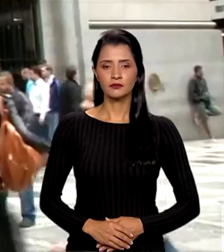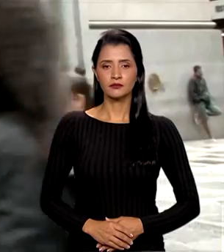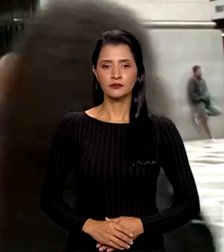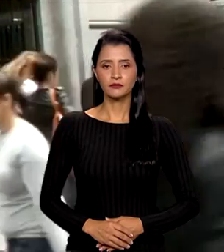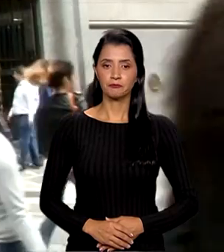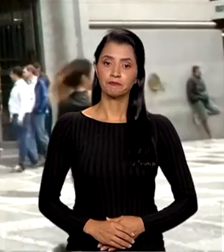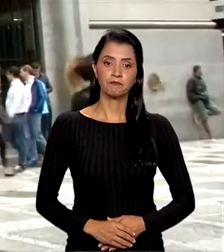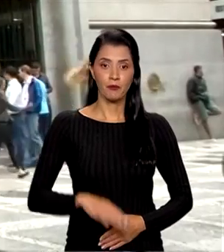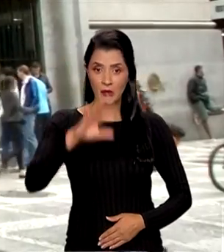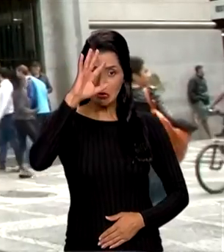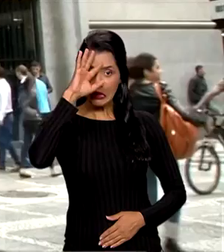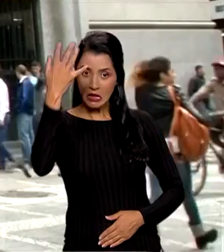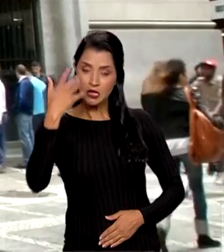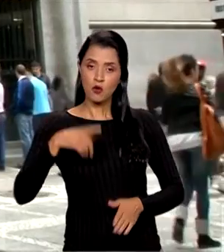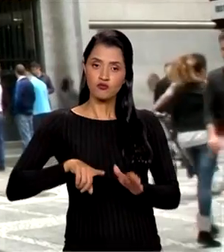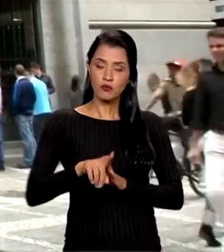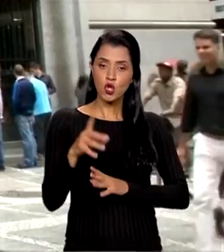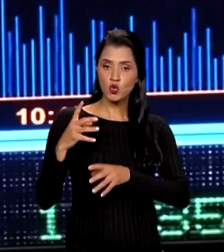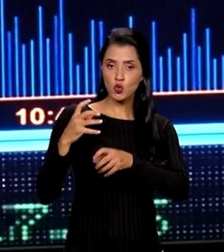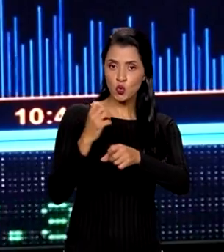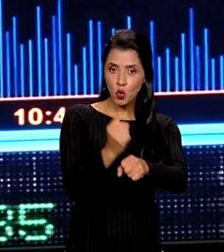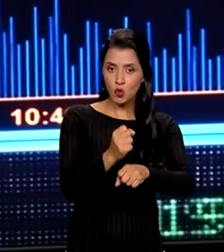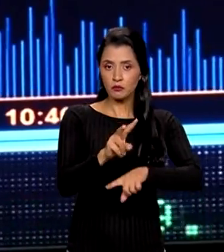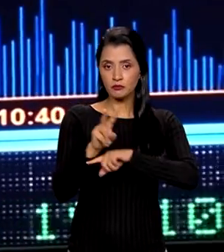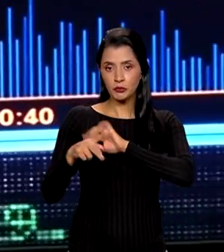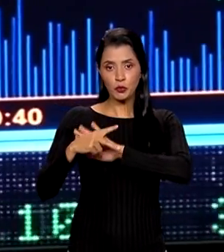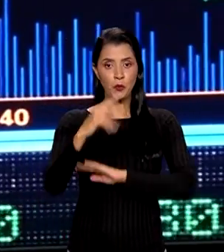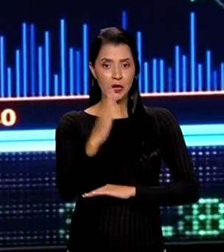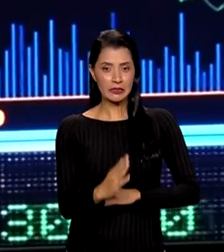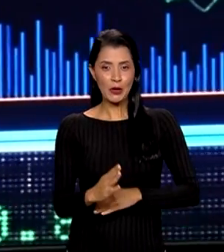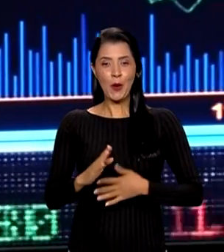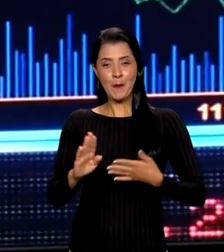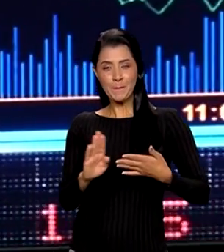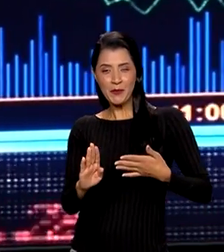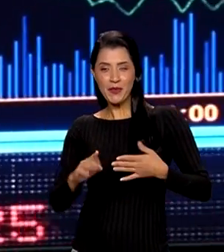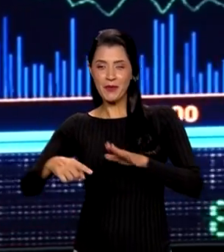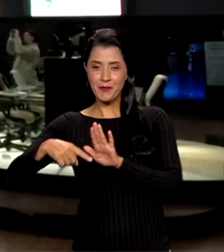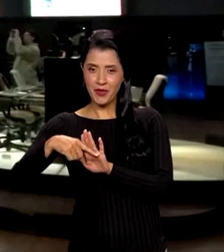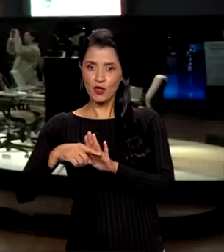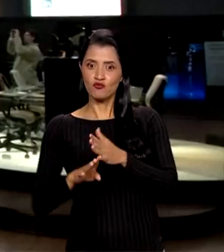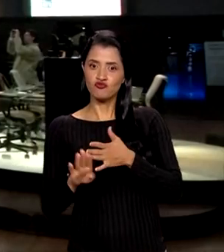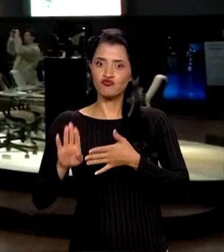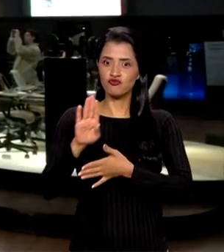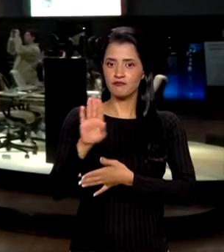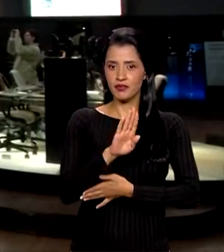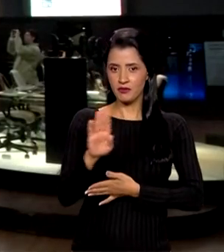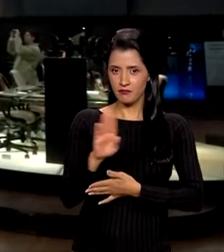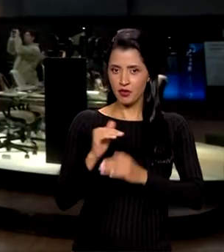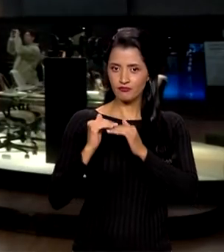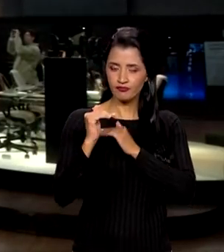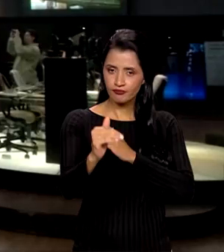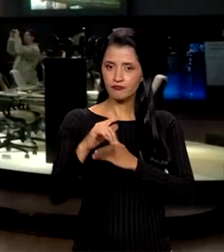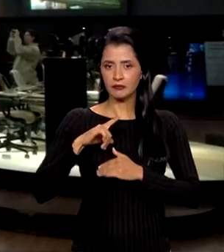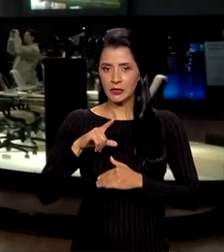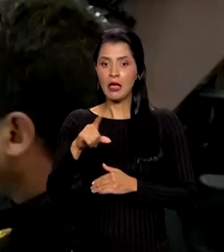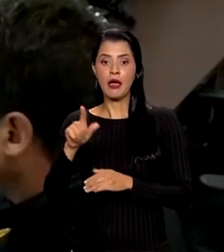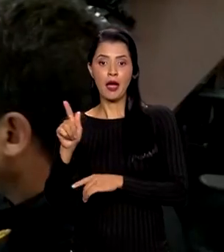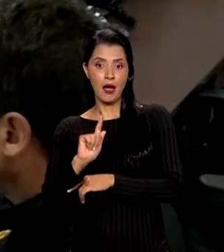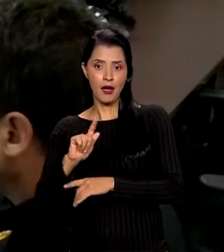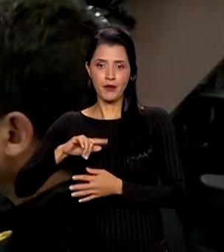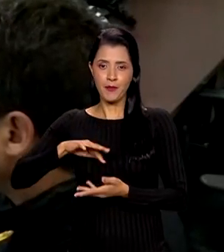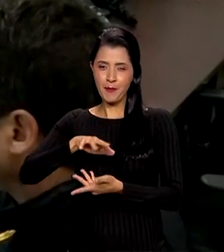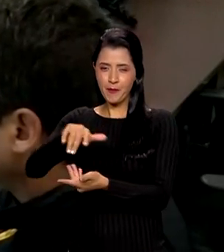Na decisão em elevar a nota de crédito do Brasil de BB- para BB, a agência de classificação de risco FIT